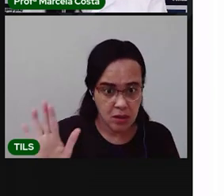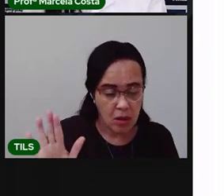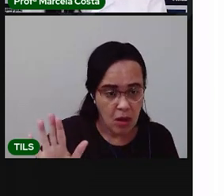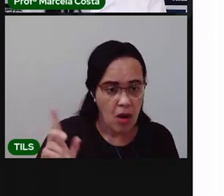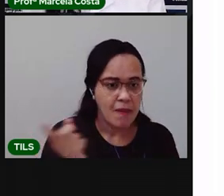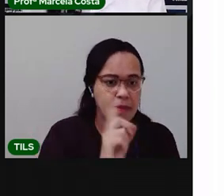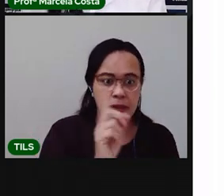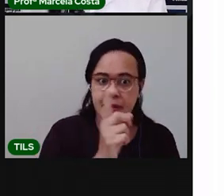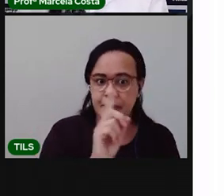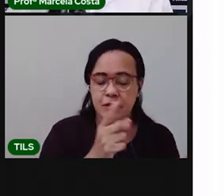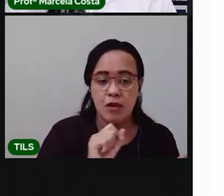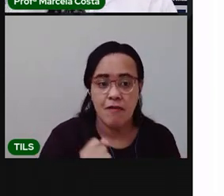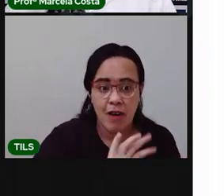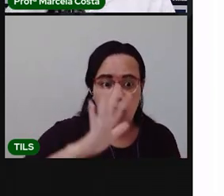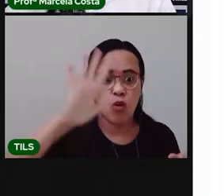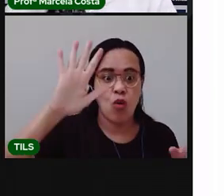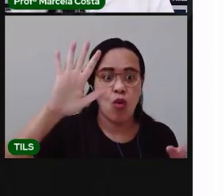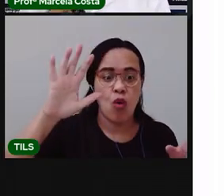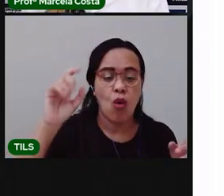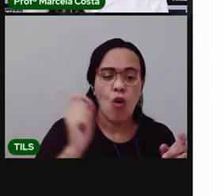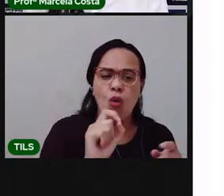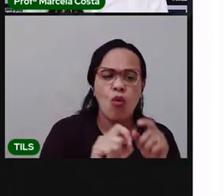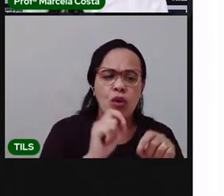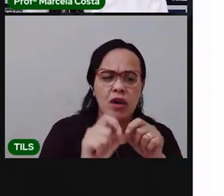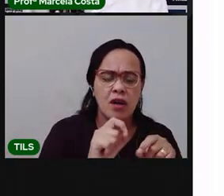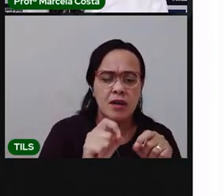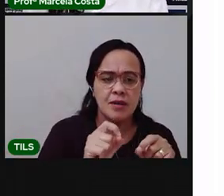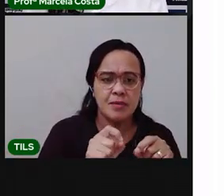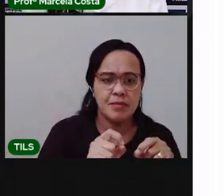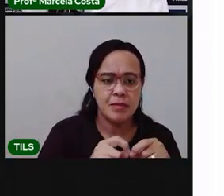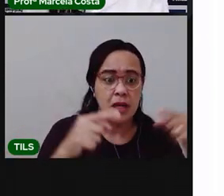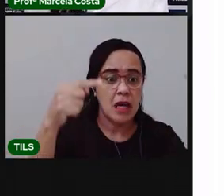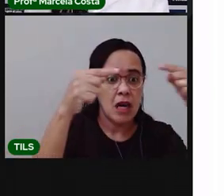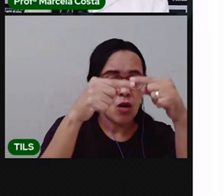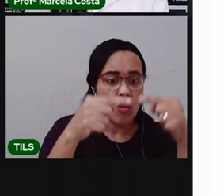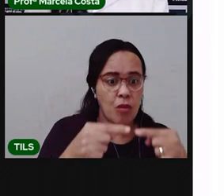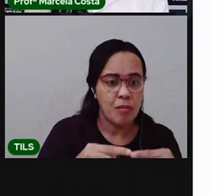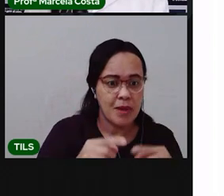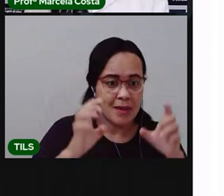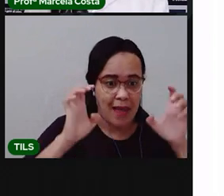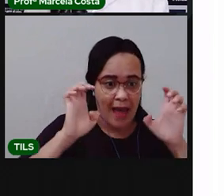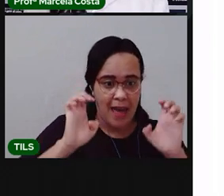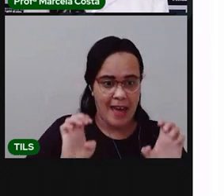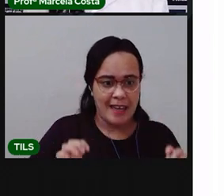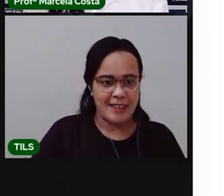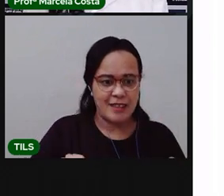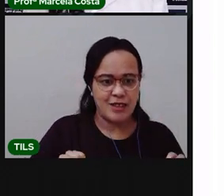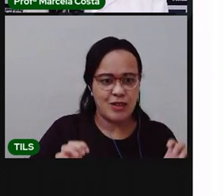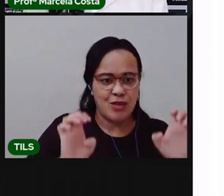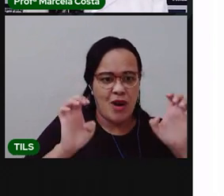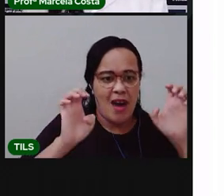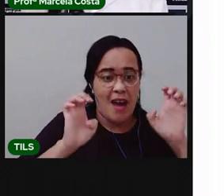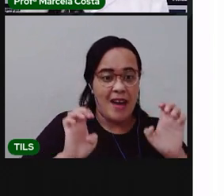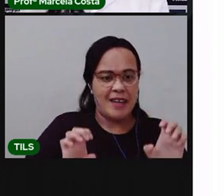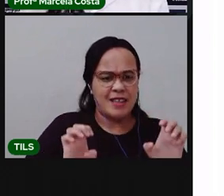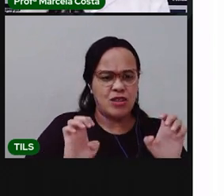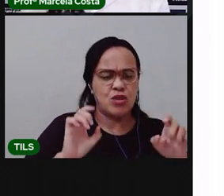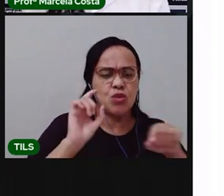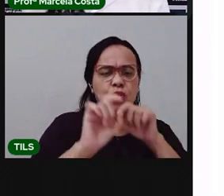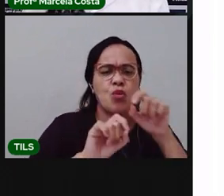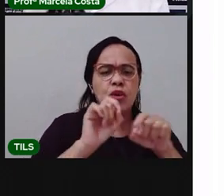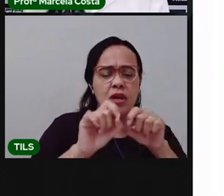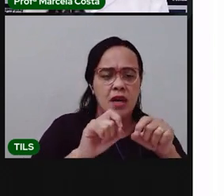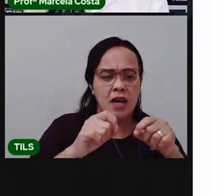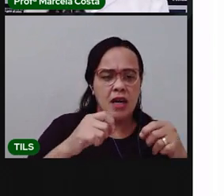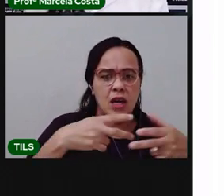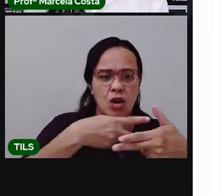hoje nessa aula, são valores éticos e morais. São valores que são,